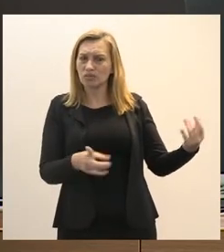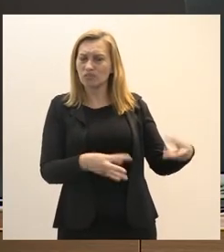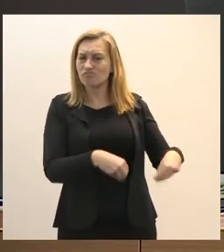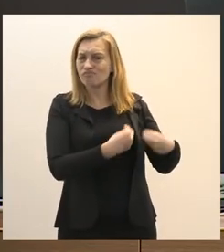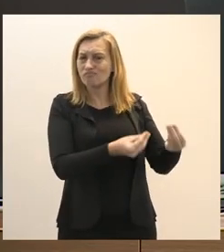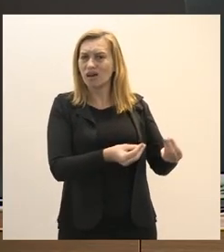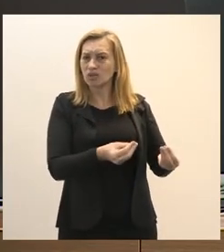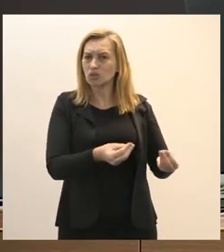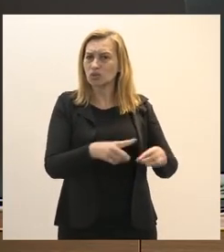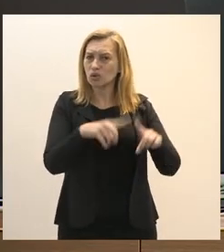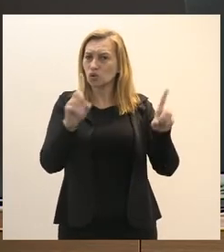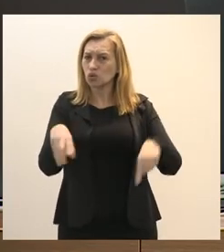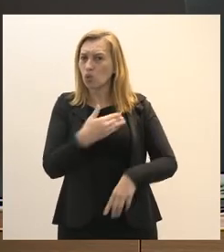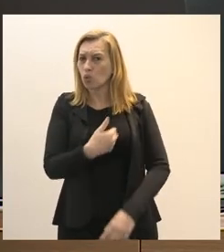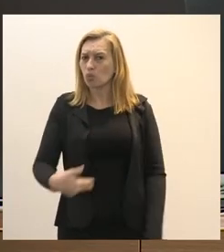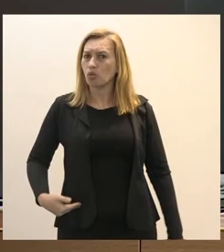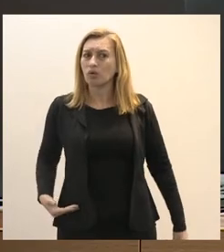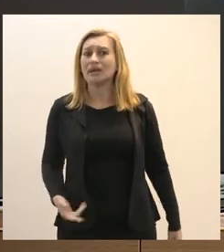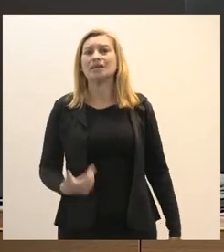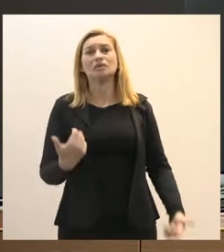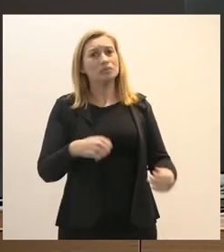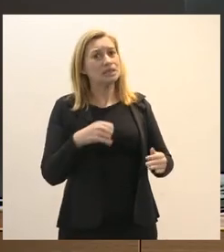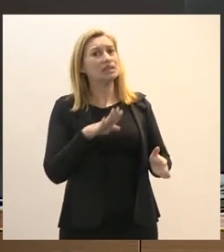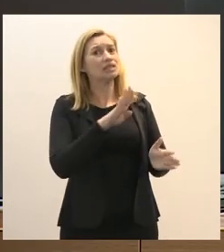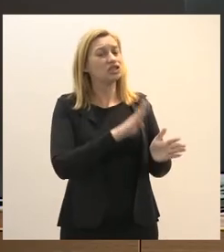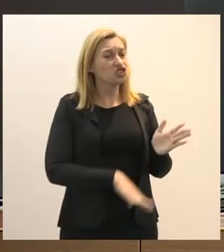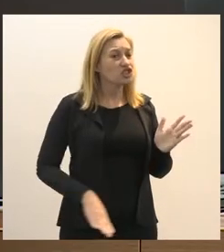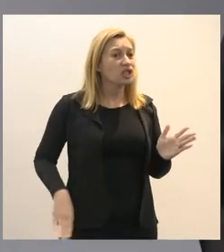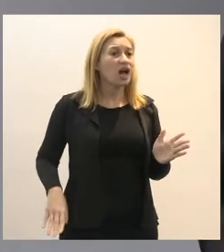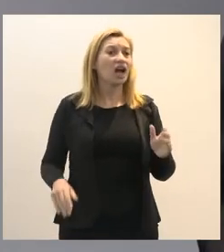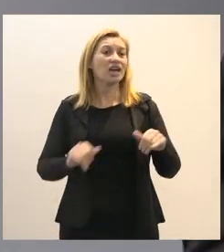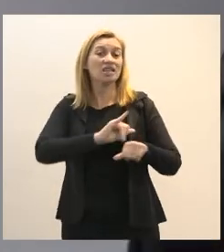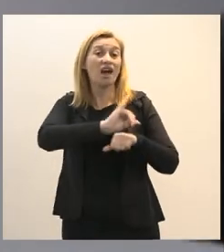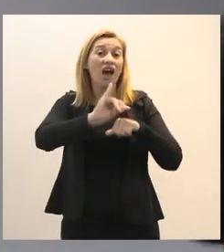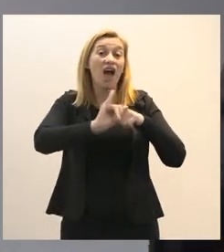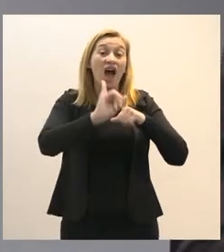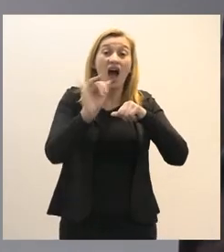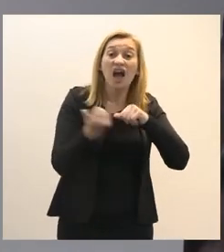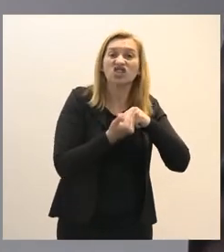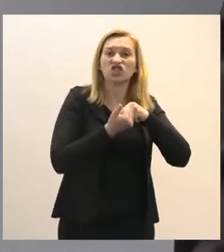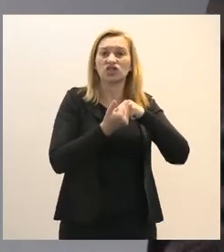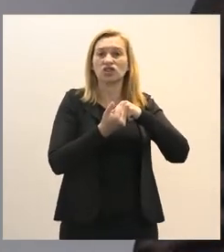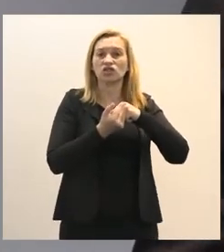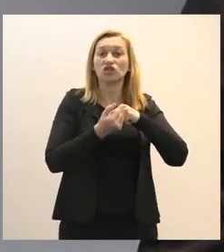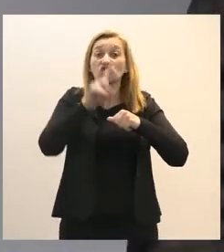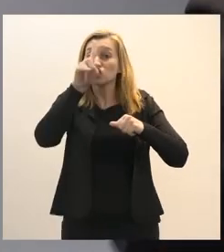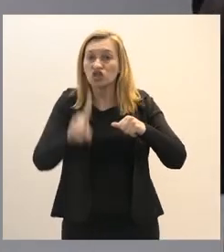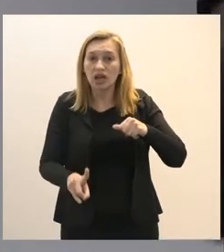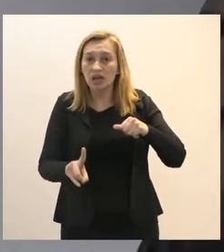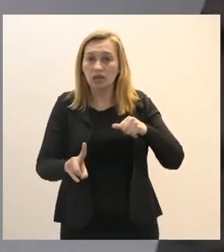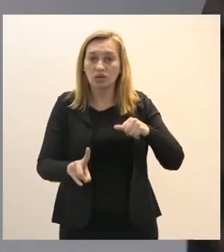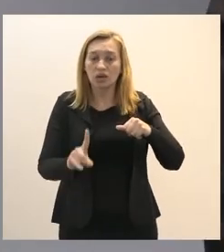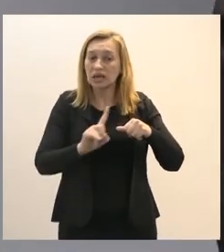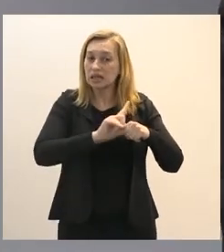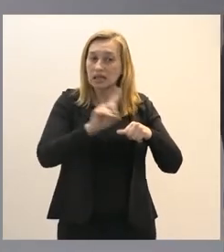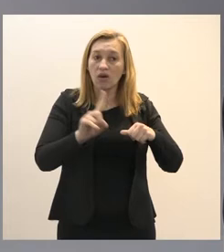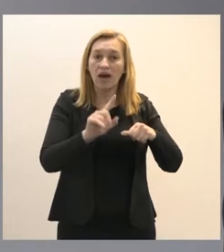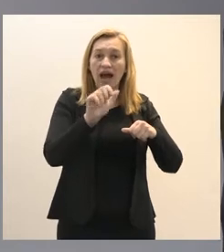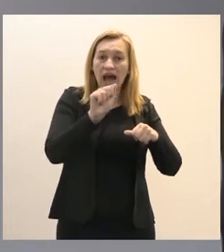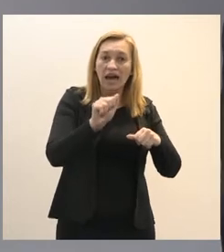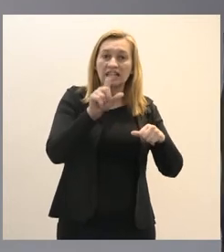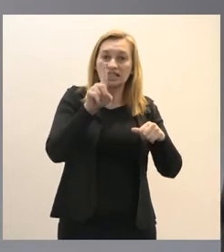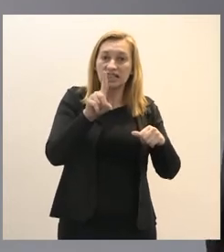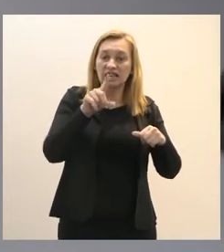e é preciso retirar esse adjetivo direitos e não adquiridos os direitos dos servidores